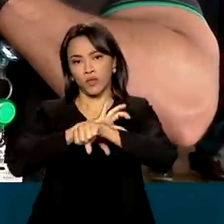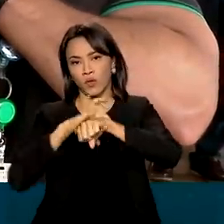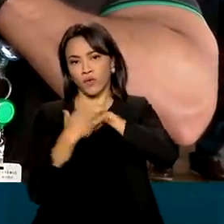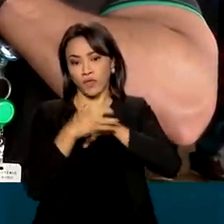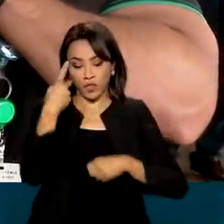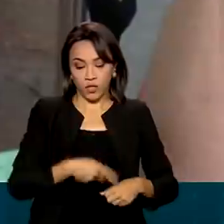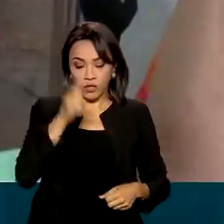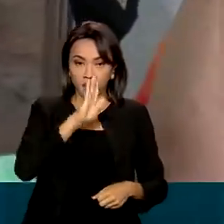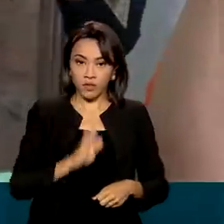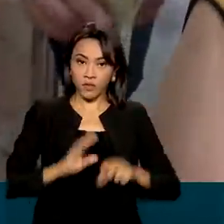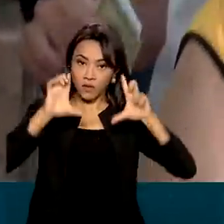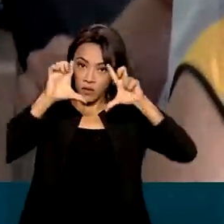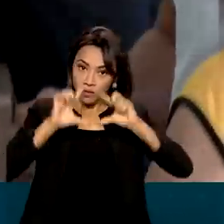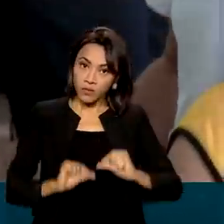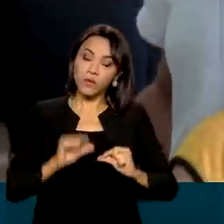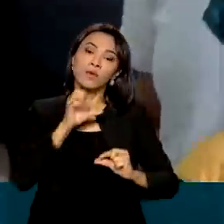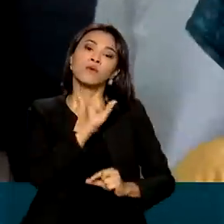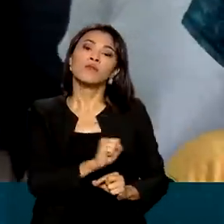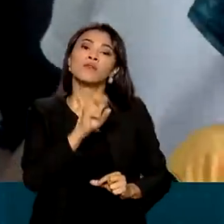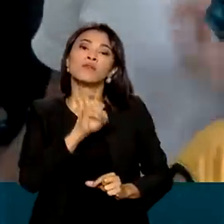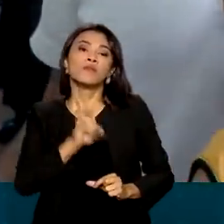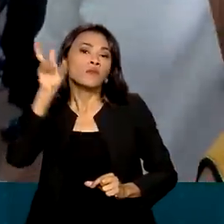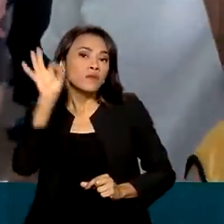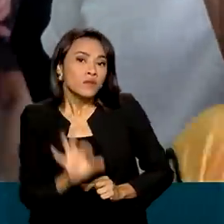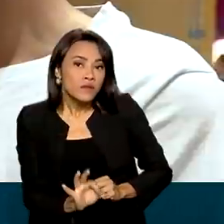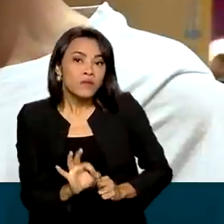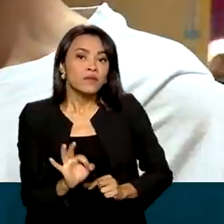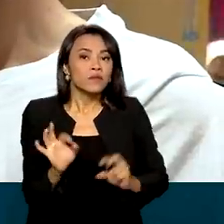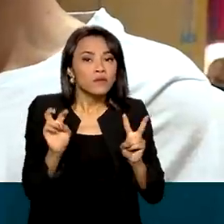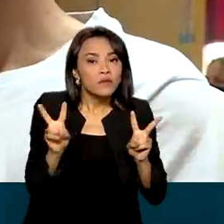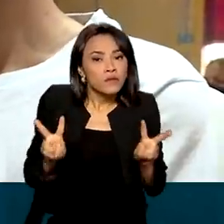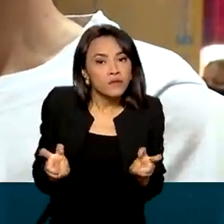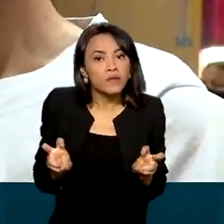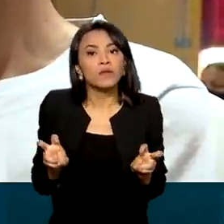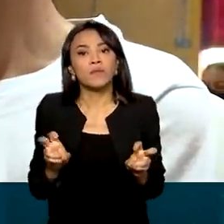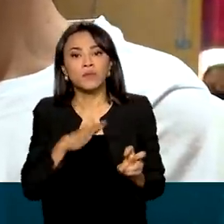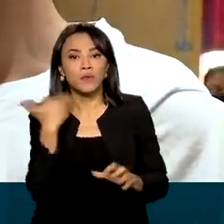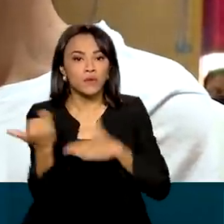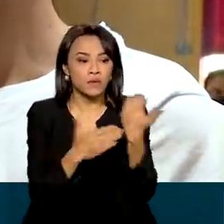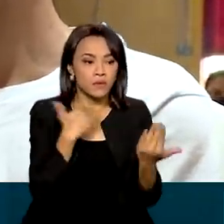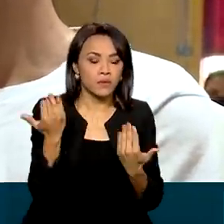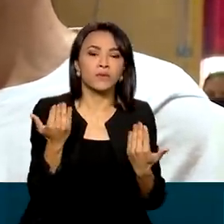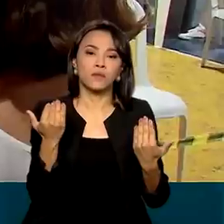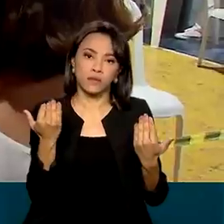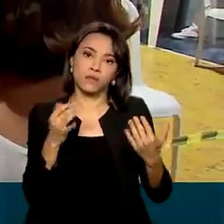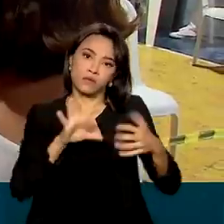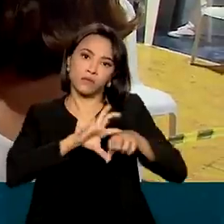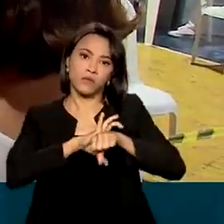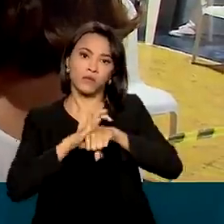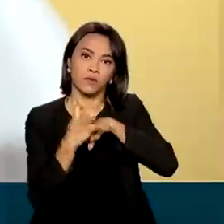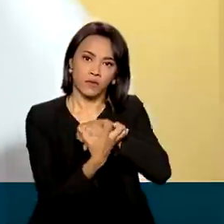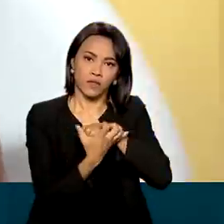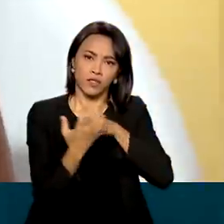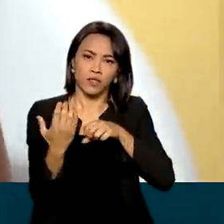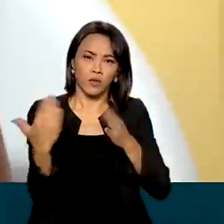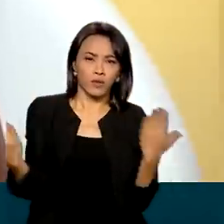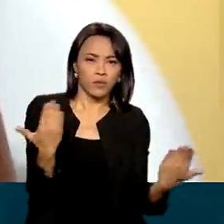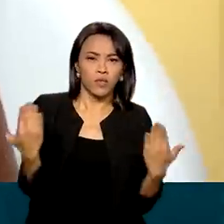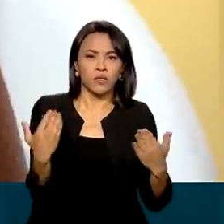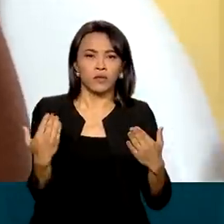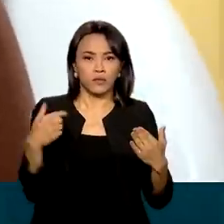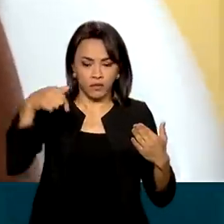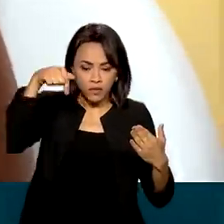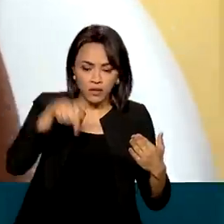queda de 85% na média móvel de casos e mortes em comparação com o início deste